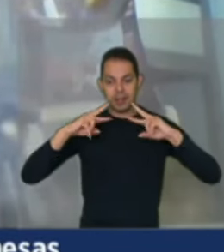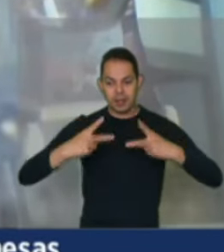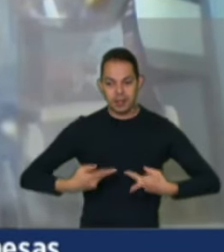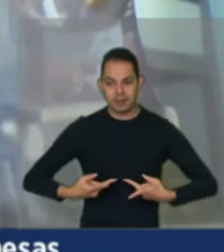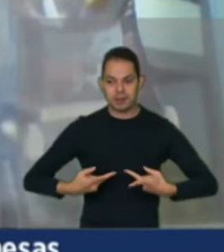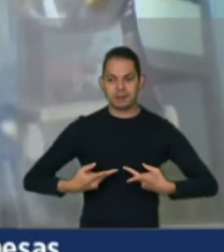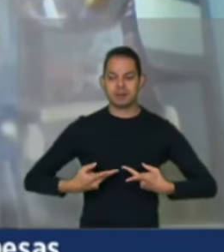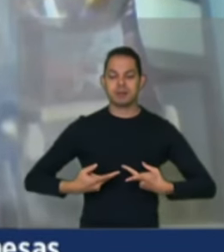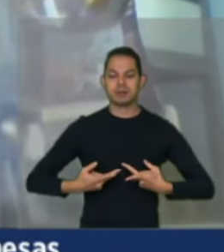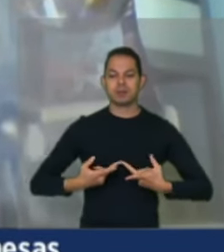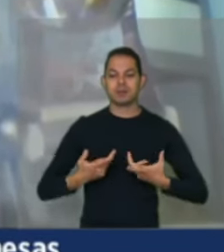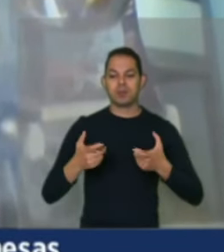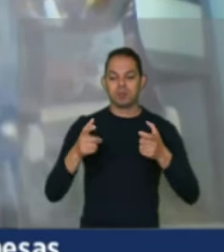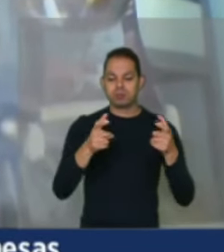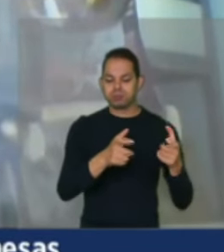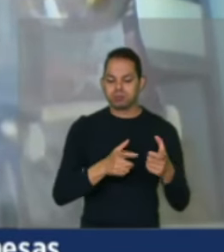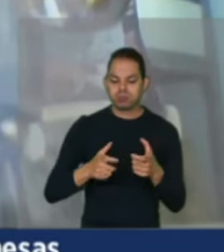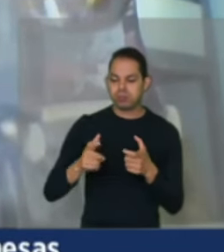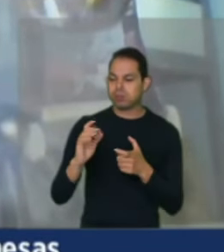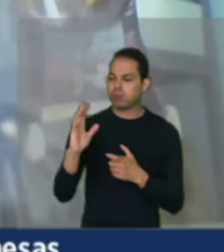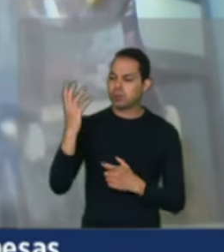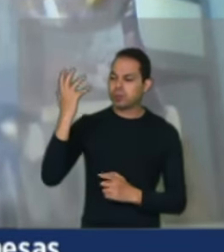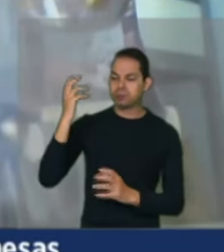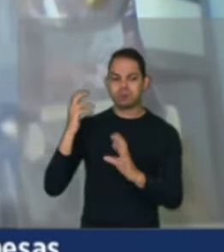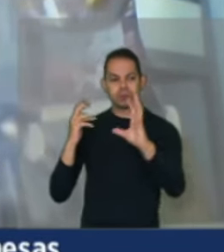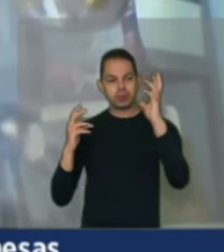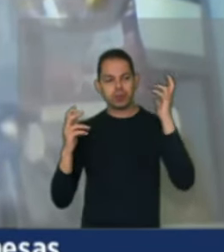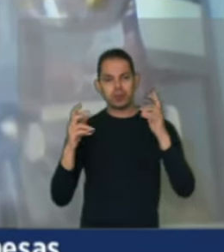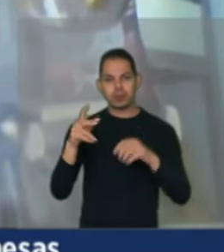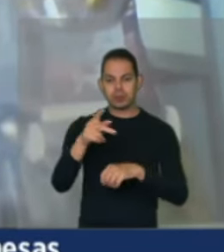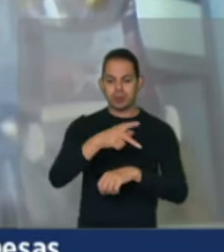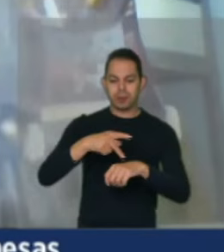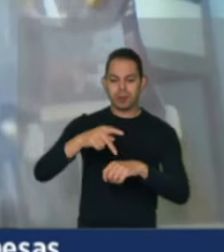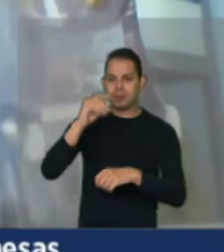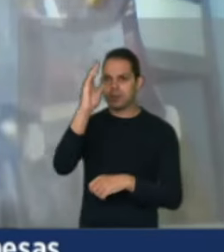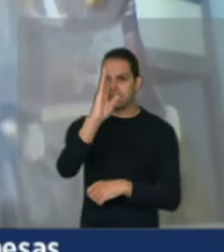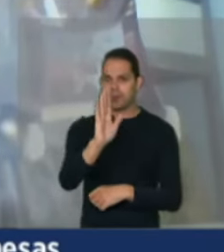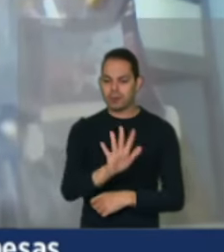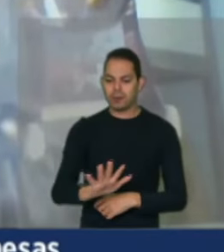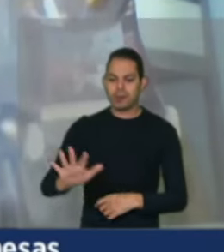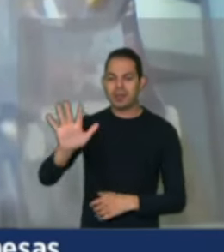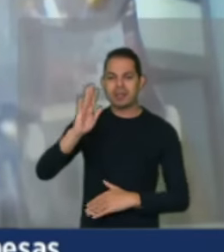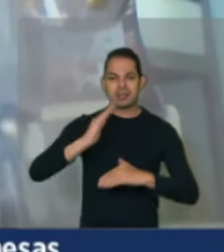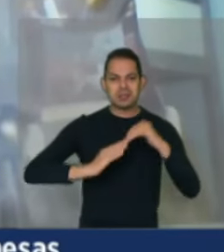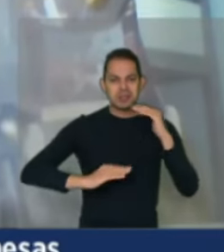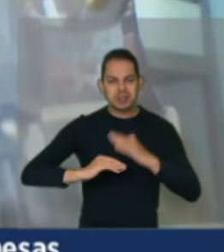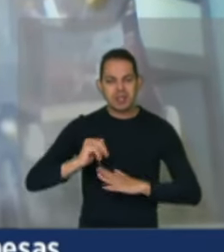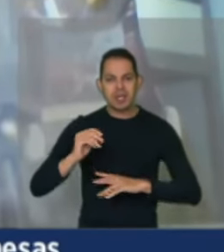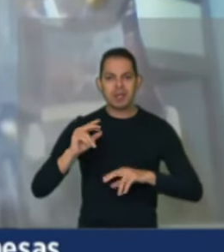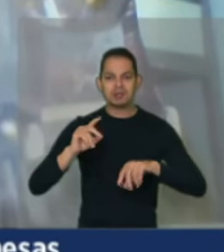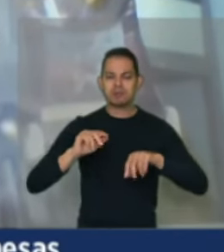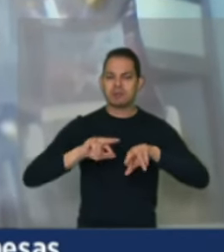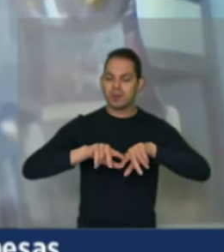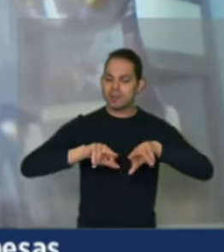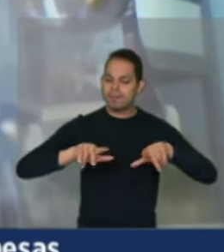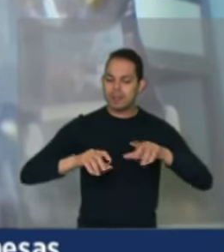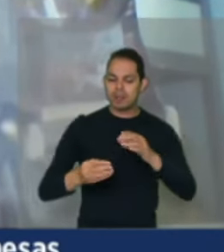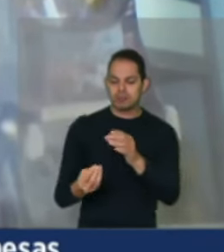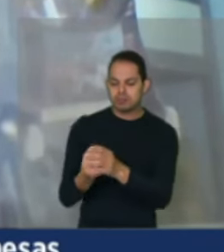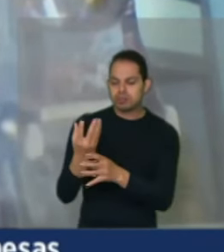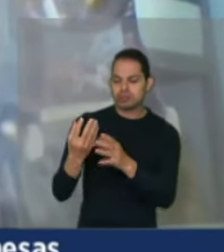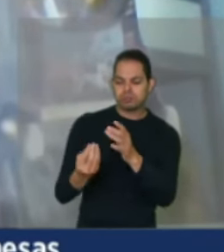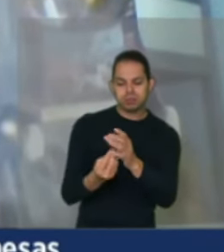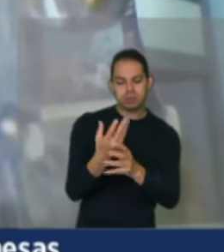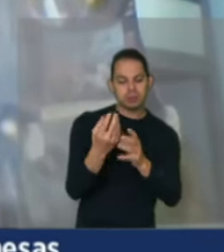campesinatos pelo país. Nós temos milhares de jeitos e modos de produção com seu jeito próprio,